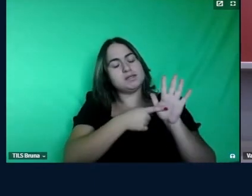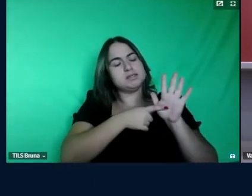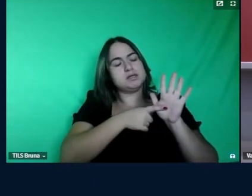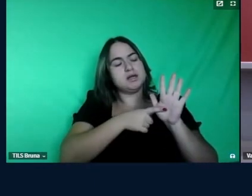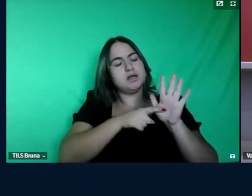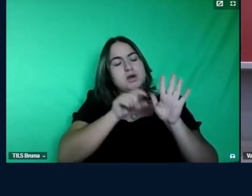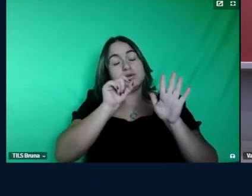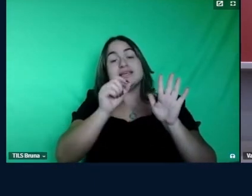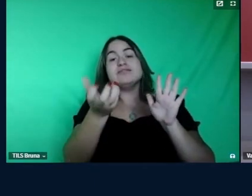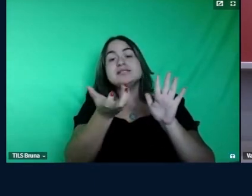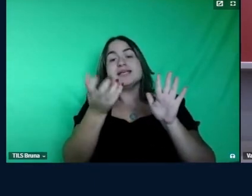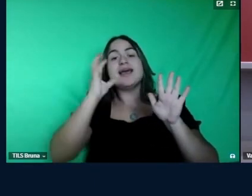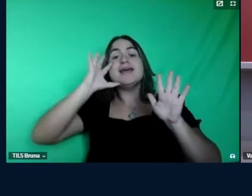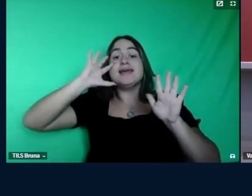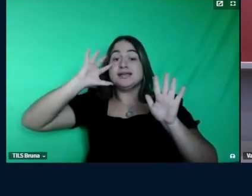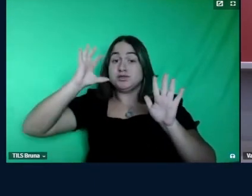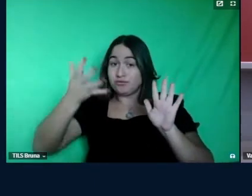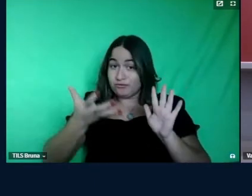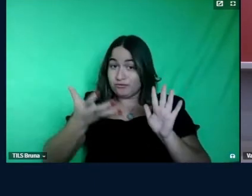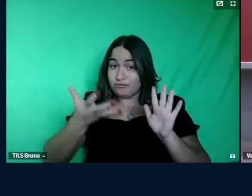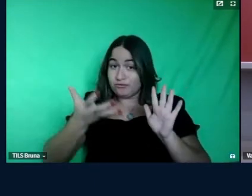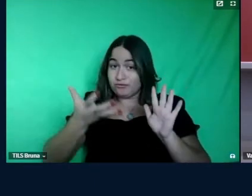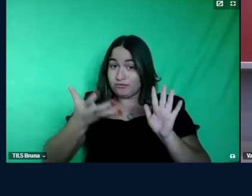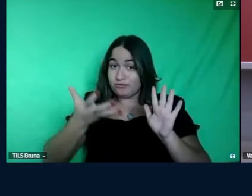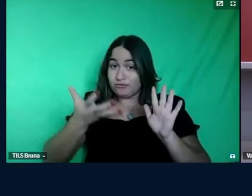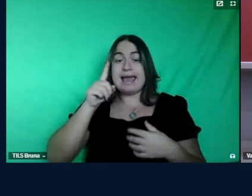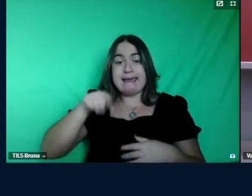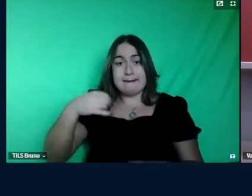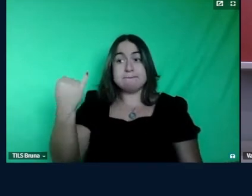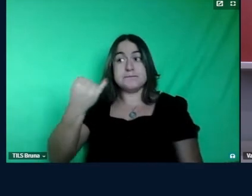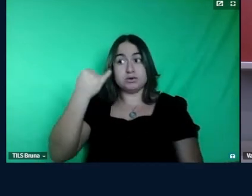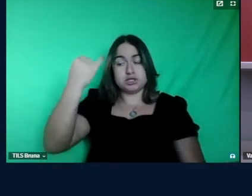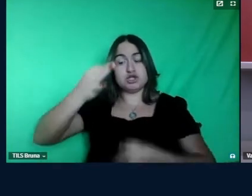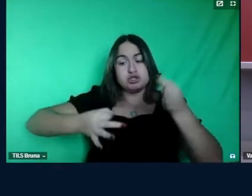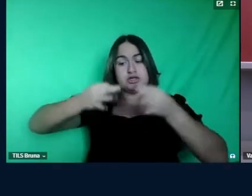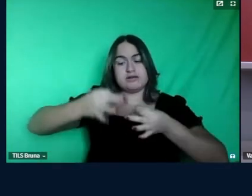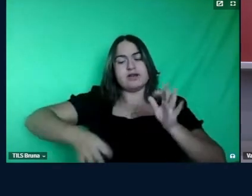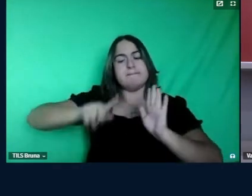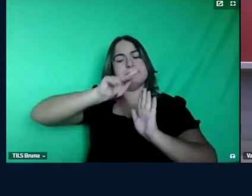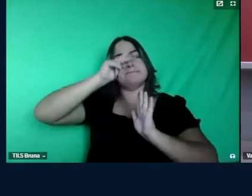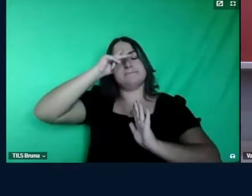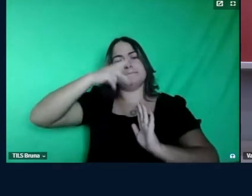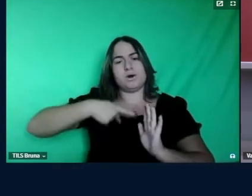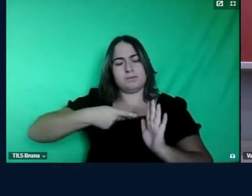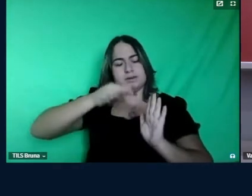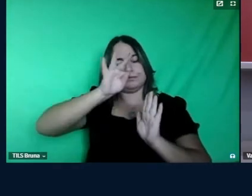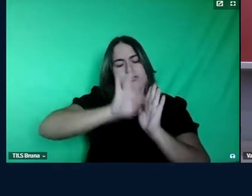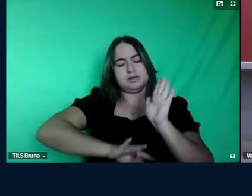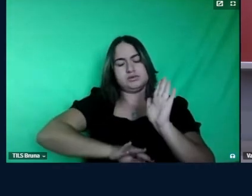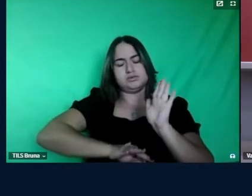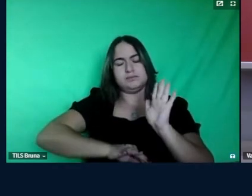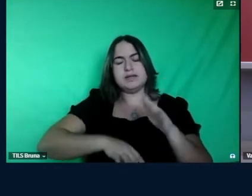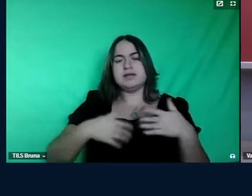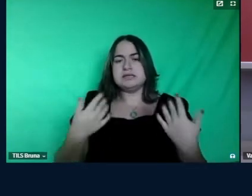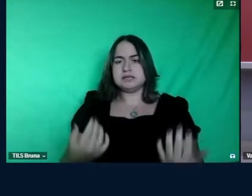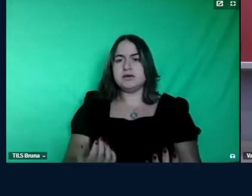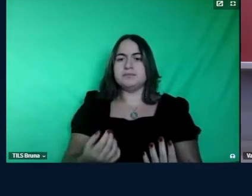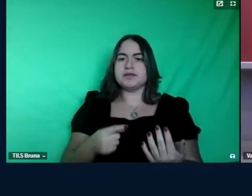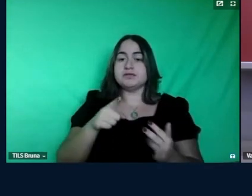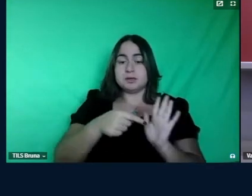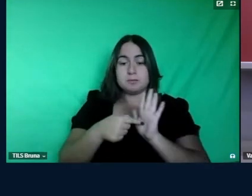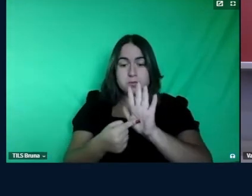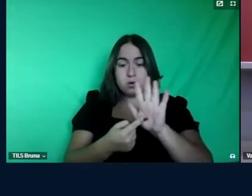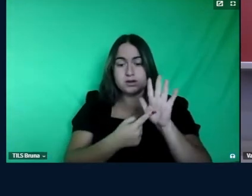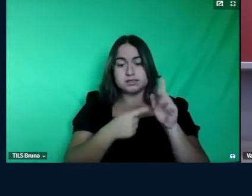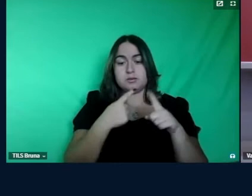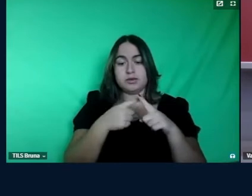pesquisa isso é relevante isso é uma justificativa em si mesma então isso é muito bom você faz e você traz porque que a tua pesquisa